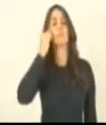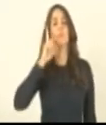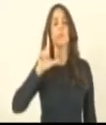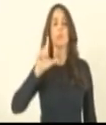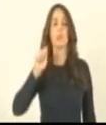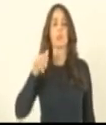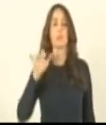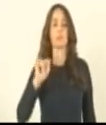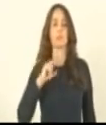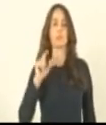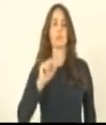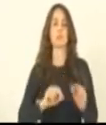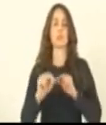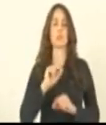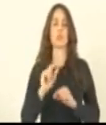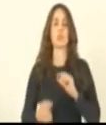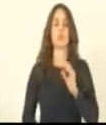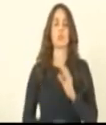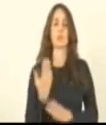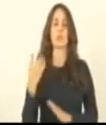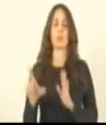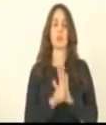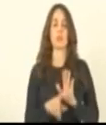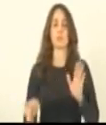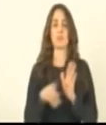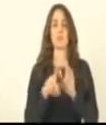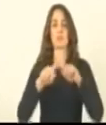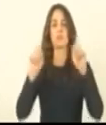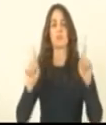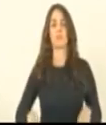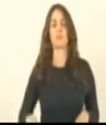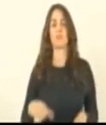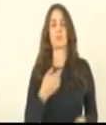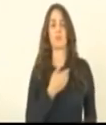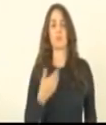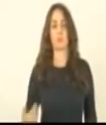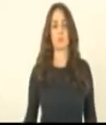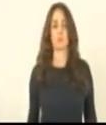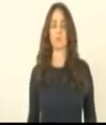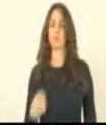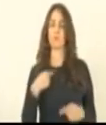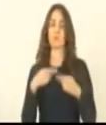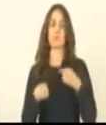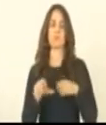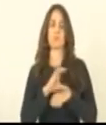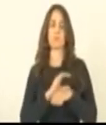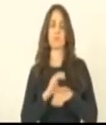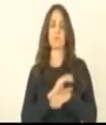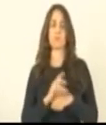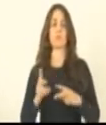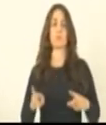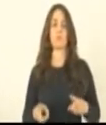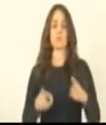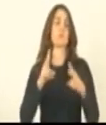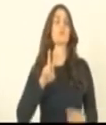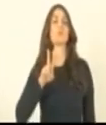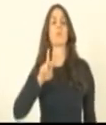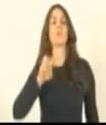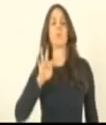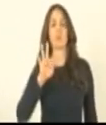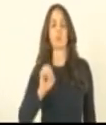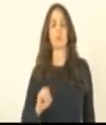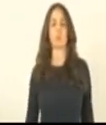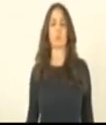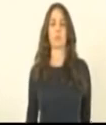Ele está alterando a legislação que diz respeito a servidor público que está inconstitucional e nós mantemos o parecer pela manutenção do veto.